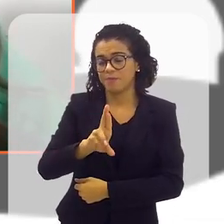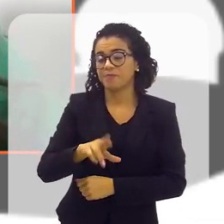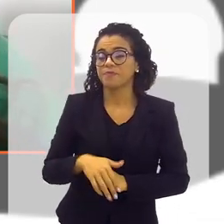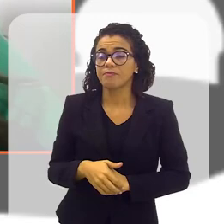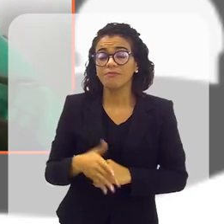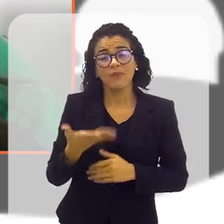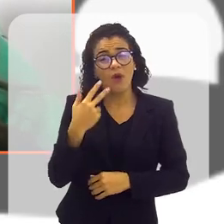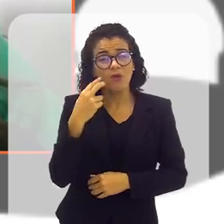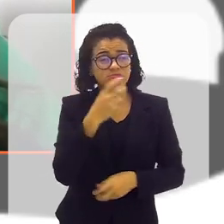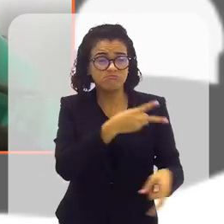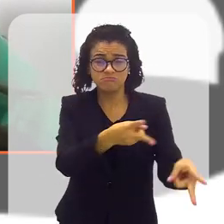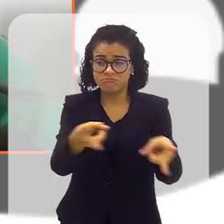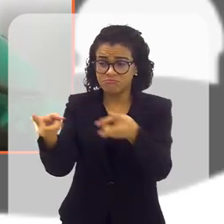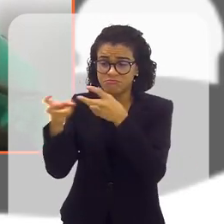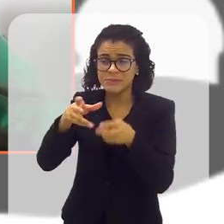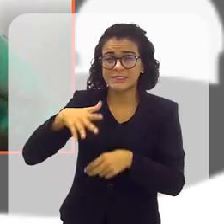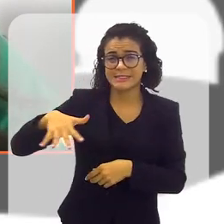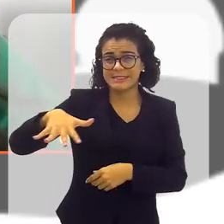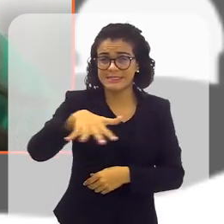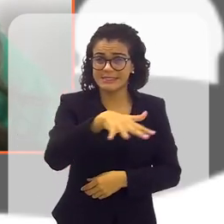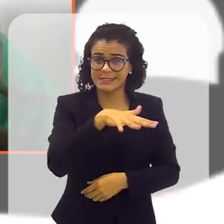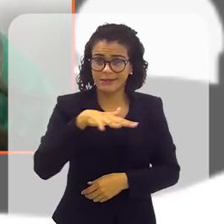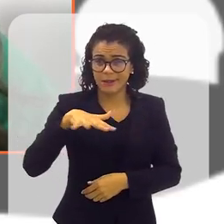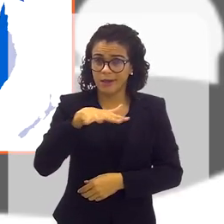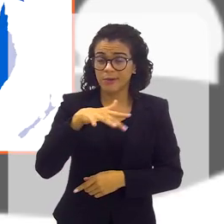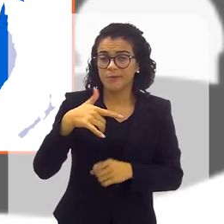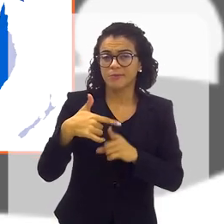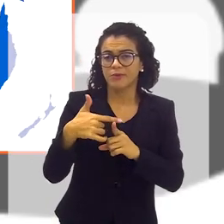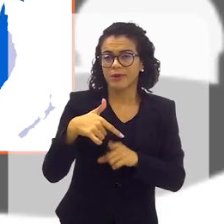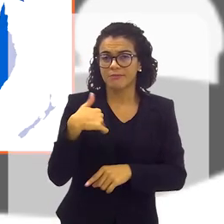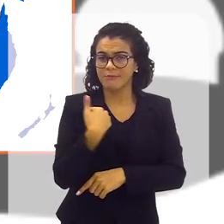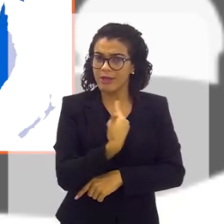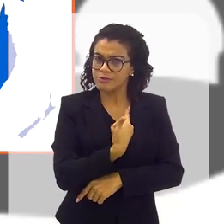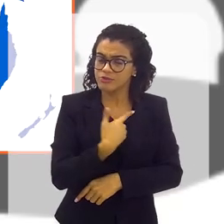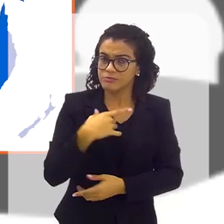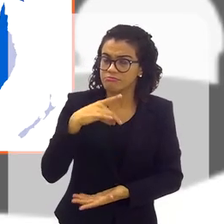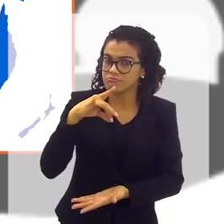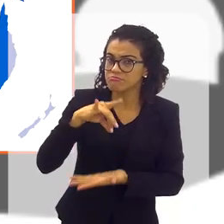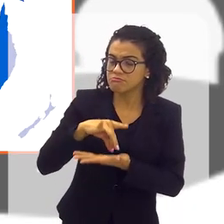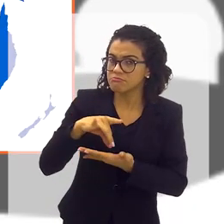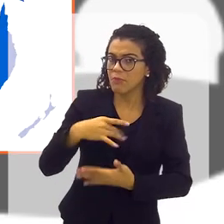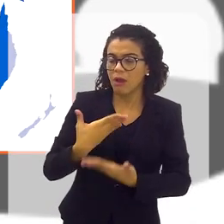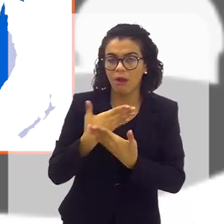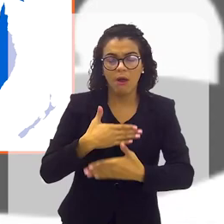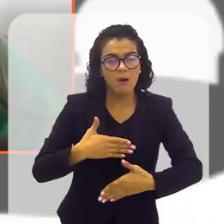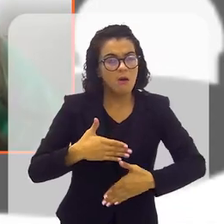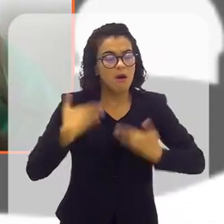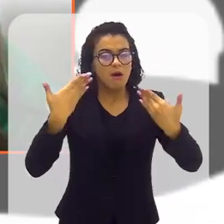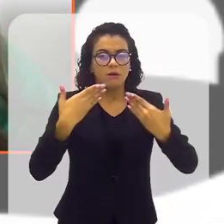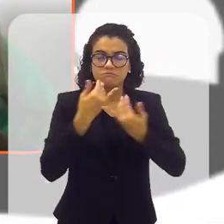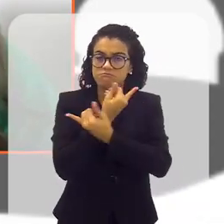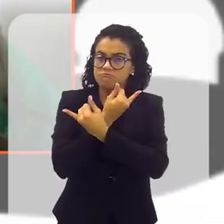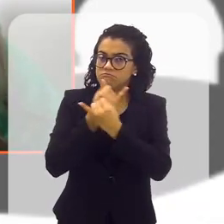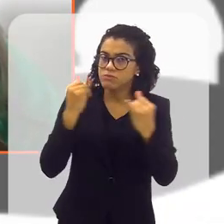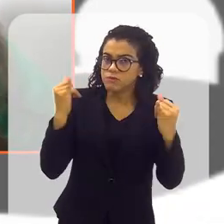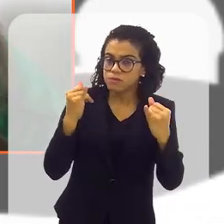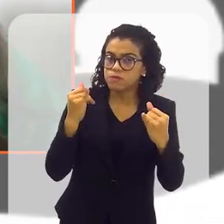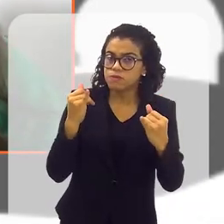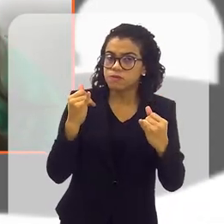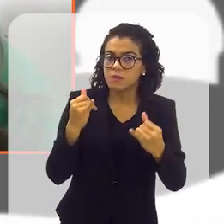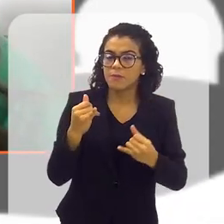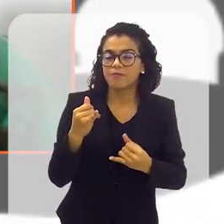cenário, que para a gente foi realmente bem assustador, surpreendente, nós